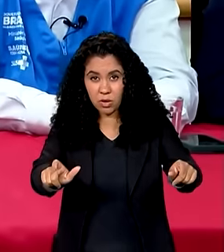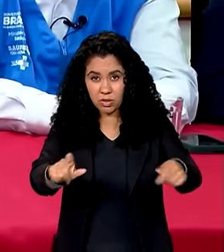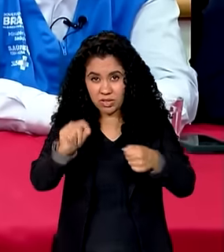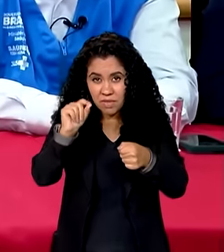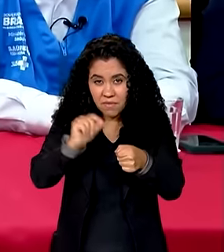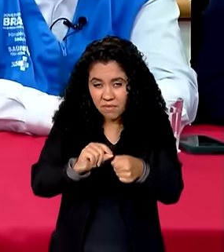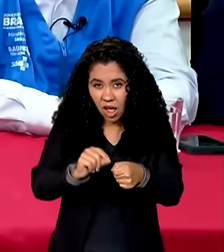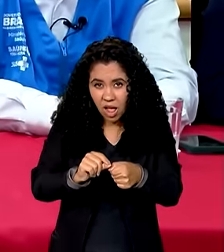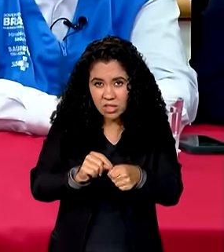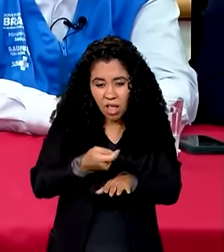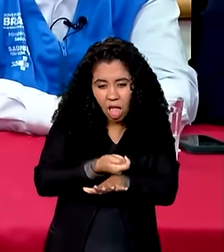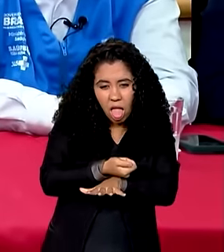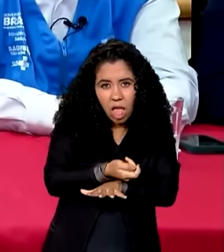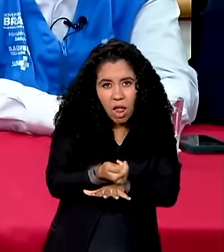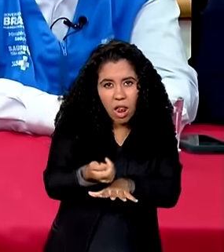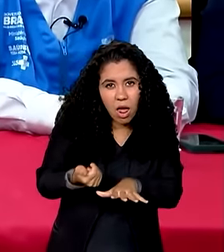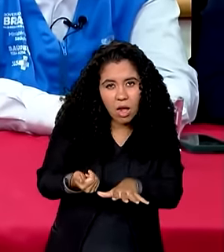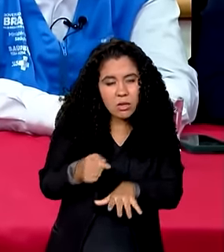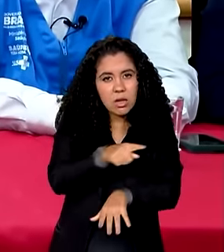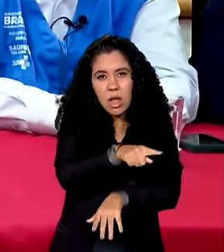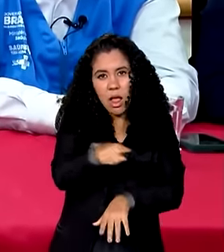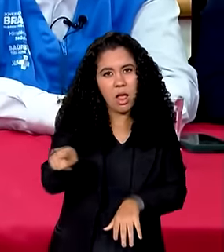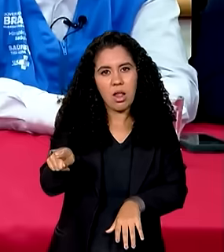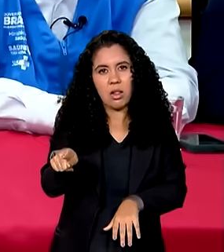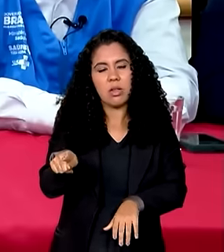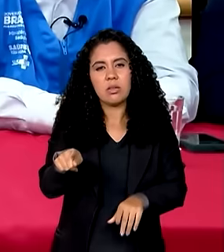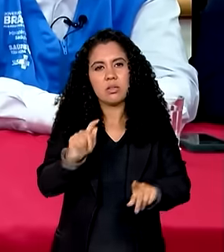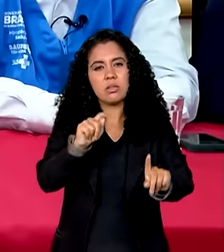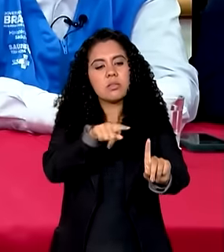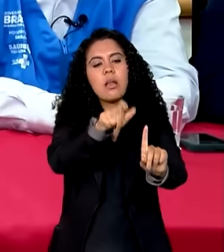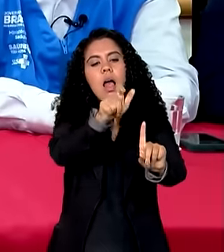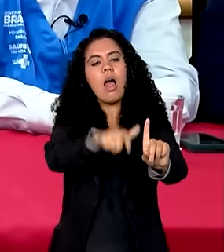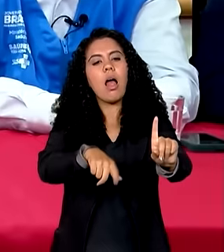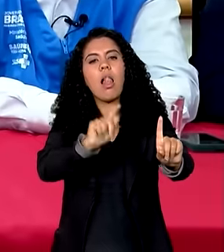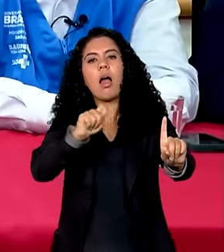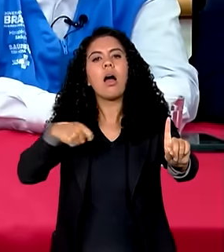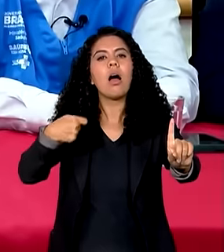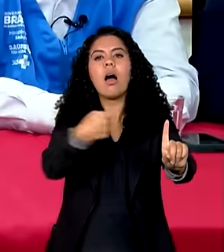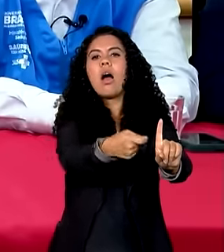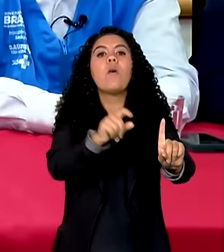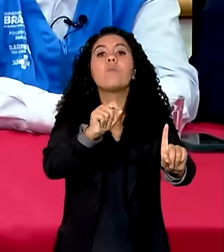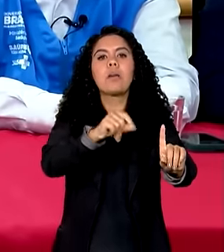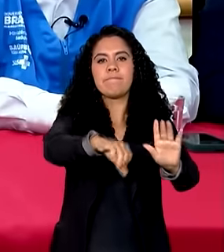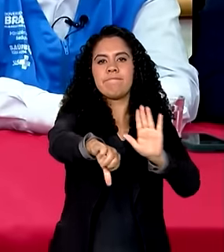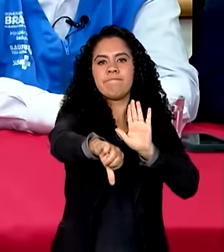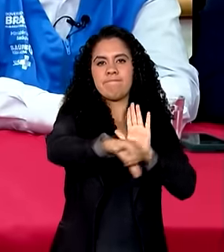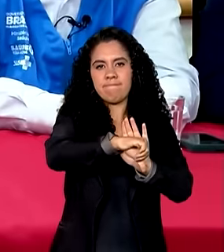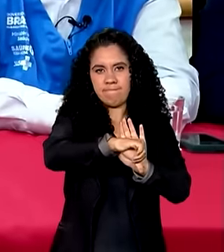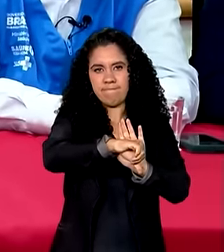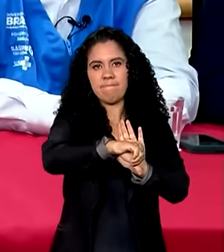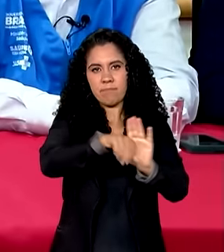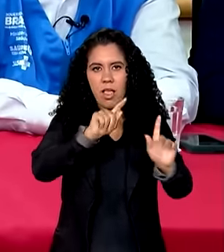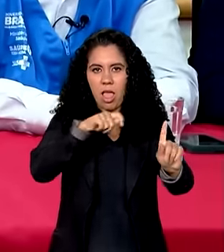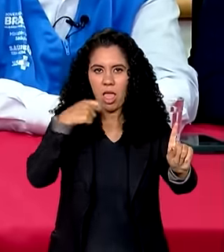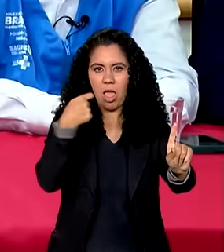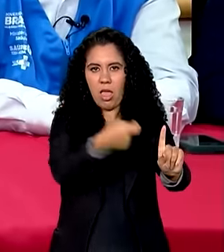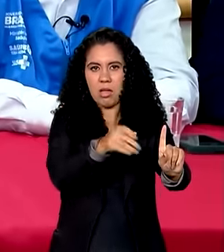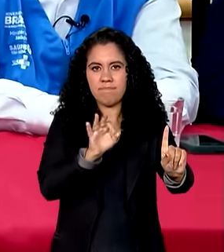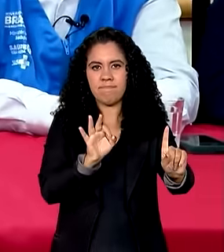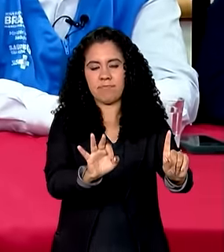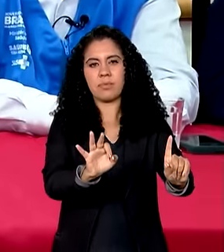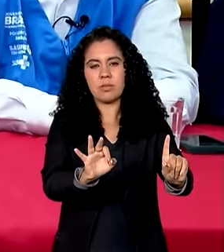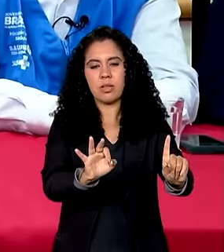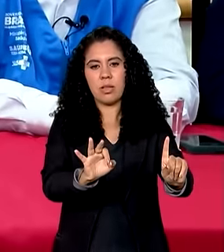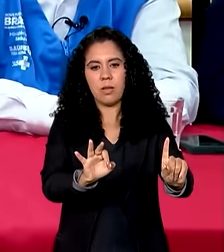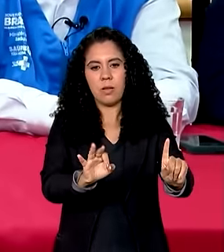momento elas não podem ser chamadas de outra coisa que se não criminosas são criminosos que tem